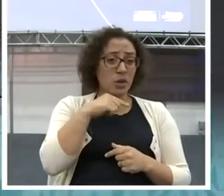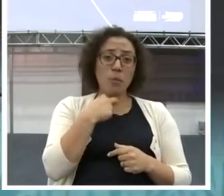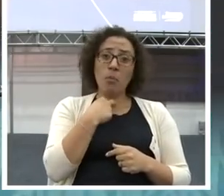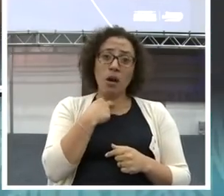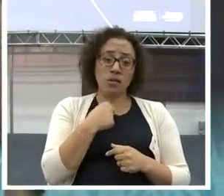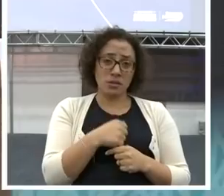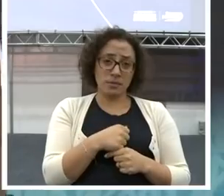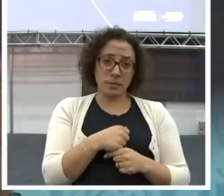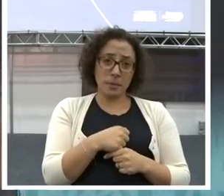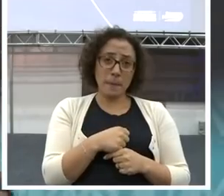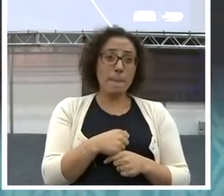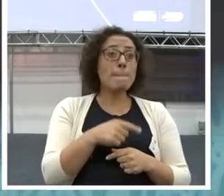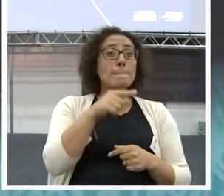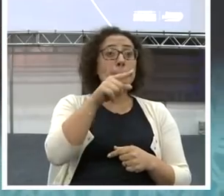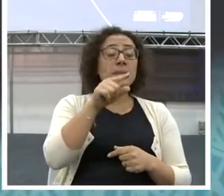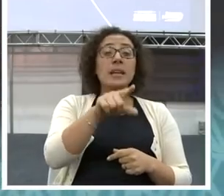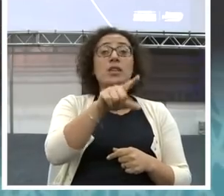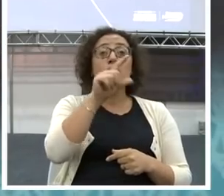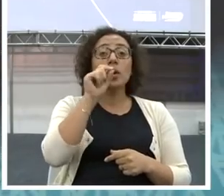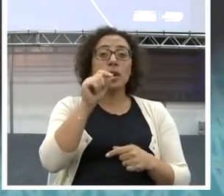Você ou o dinheiro que você tinha?